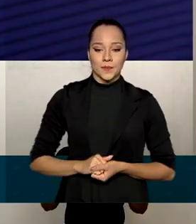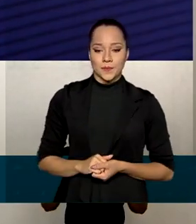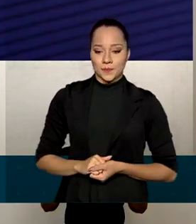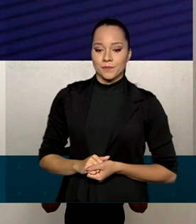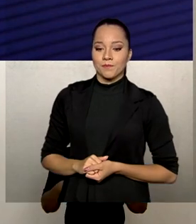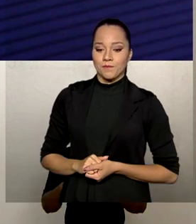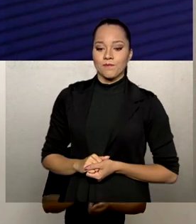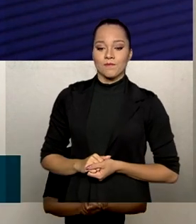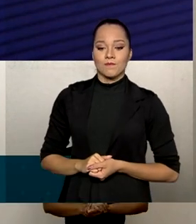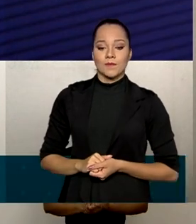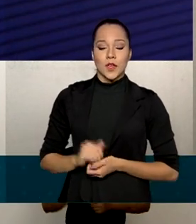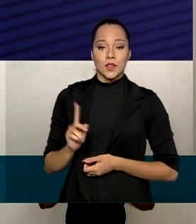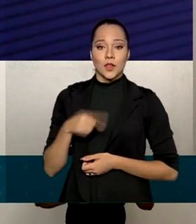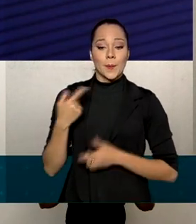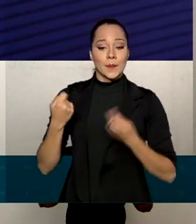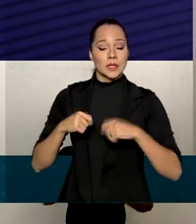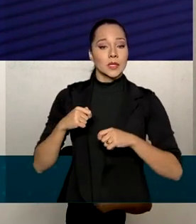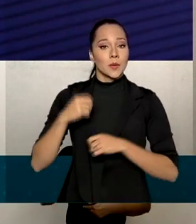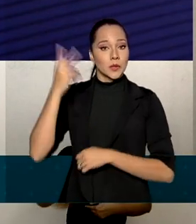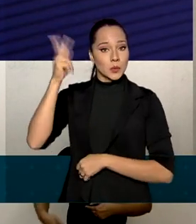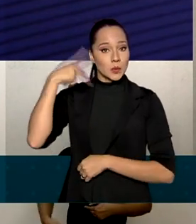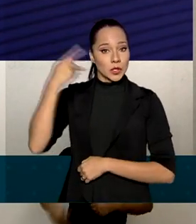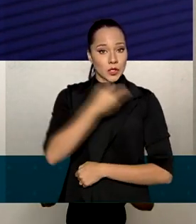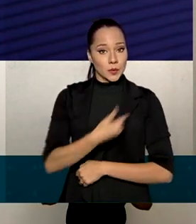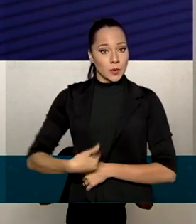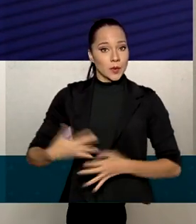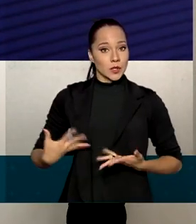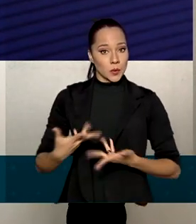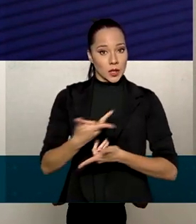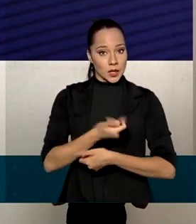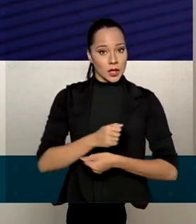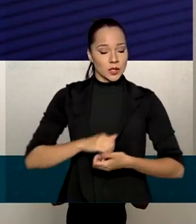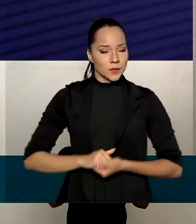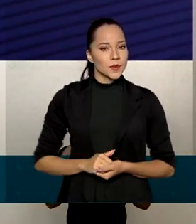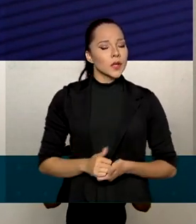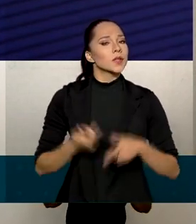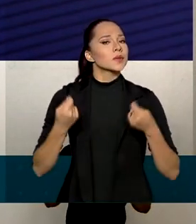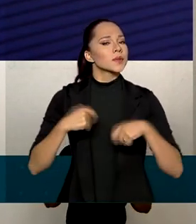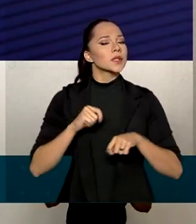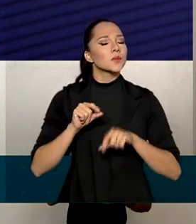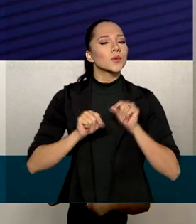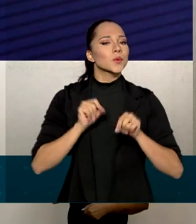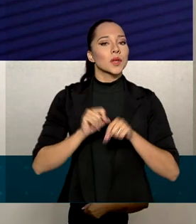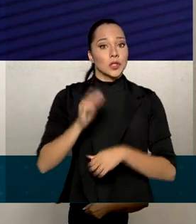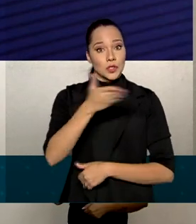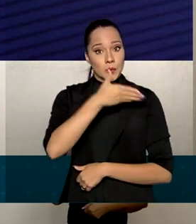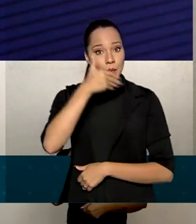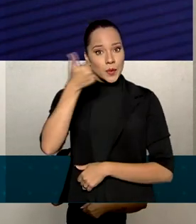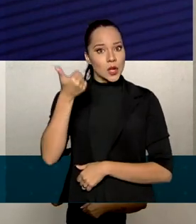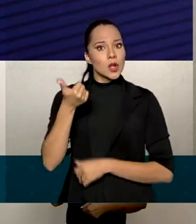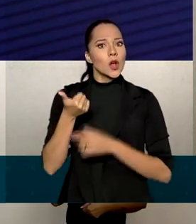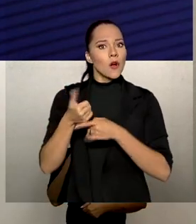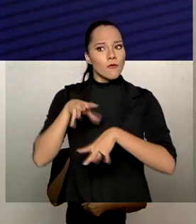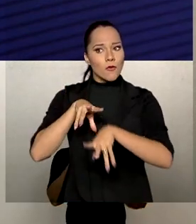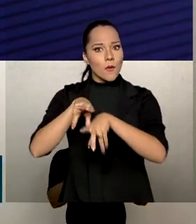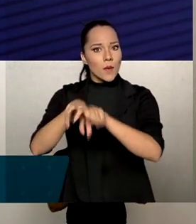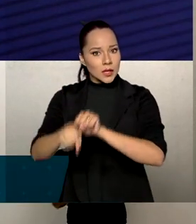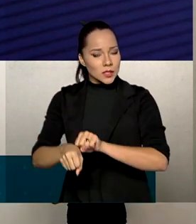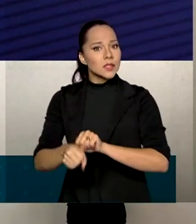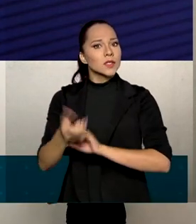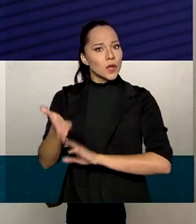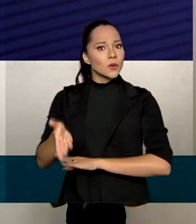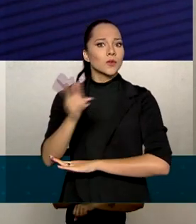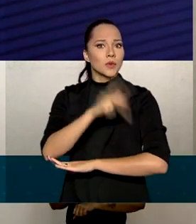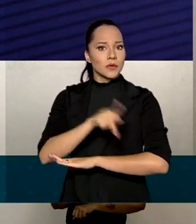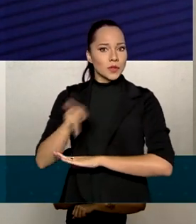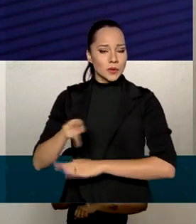de políticas públicas de qualidade. Precisamos de melhor qualificação e formação dos nossos